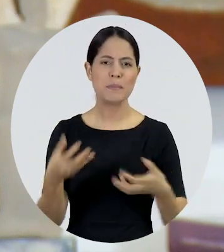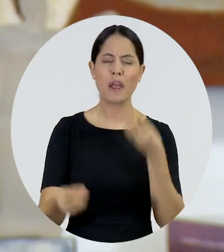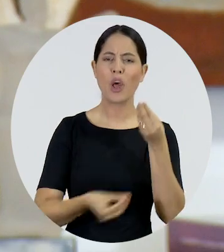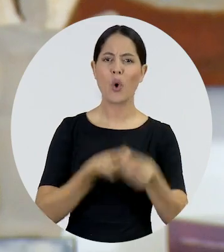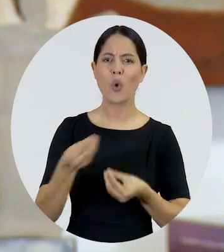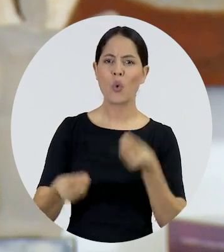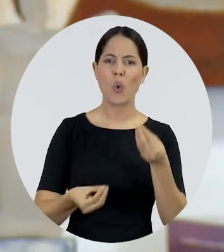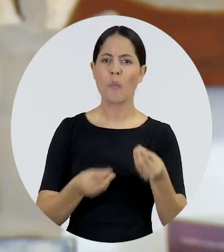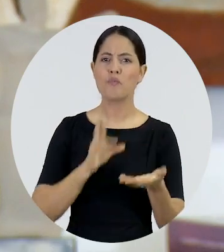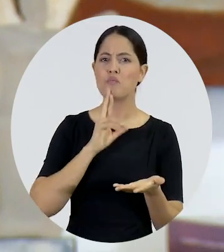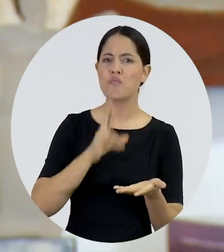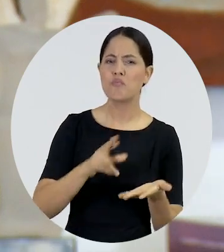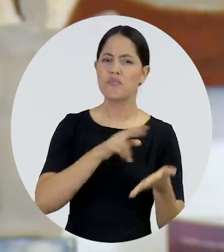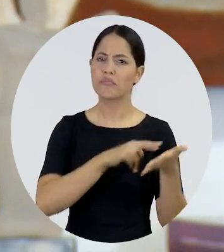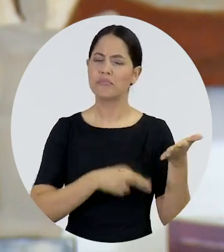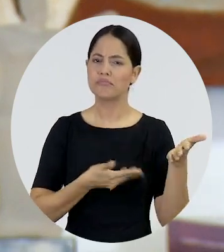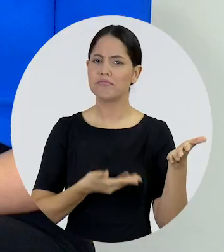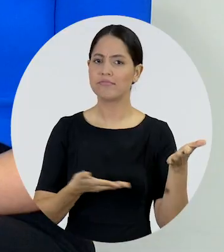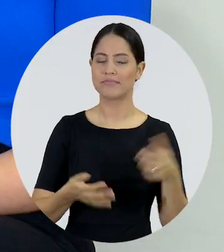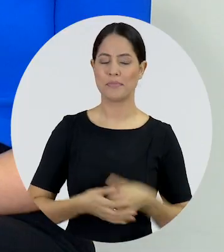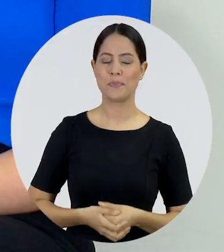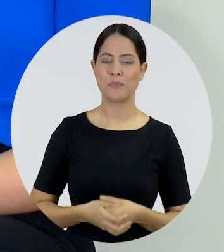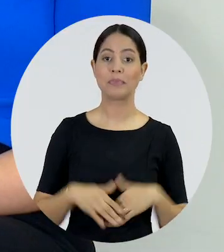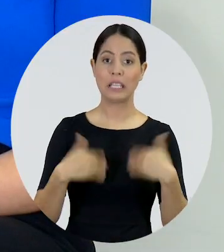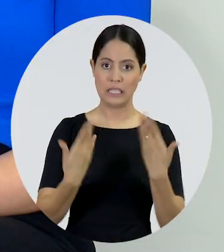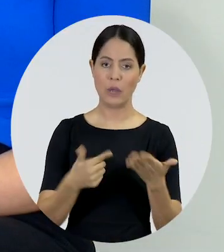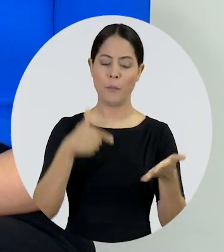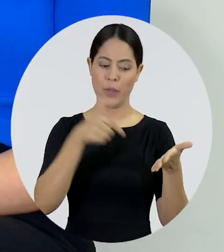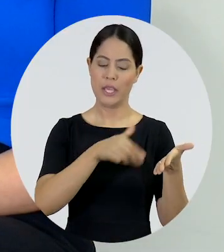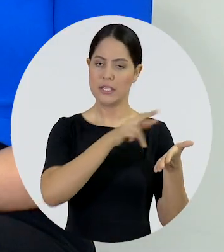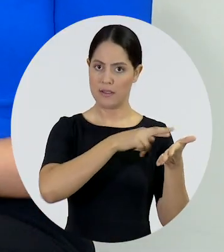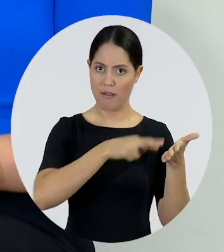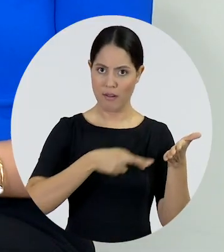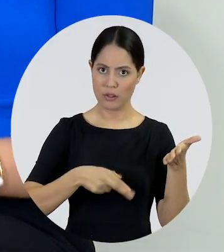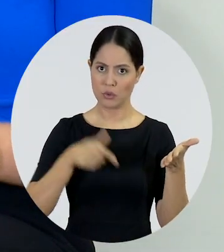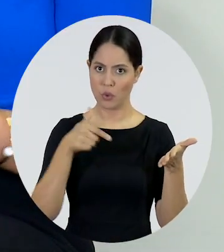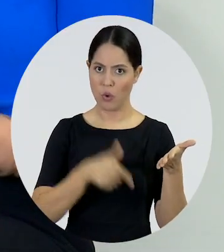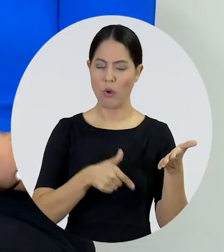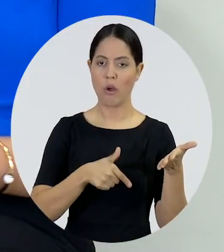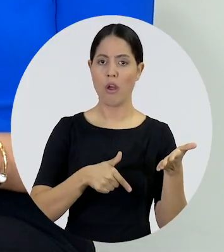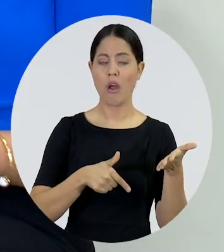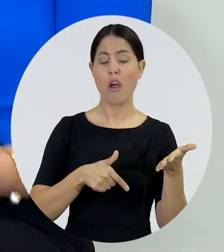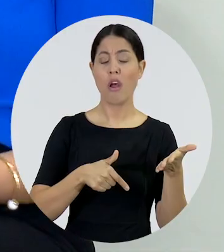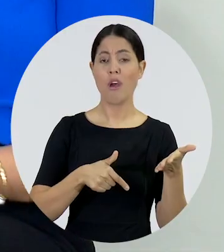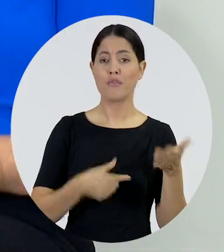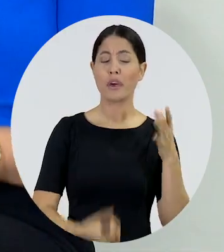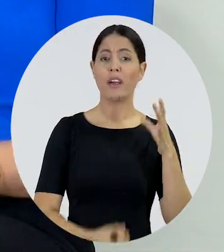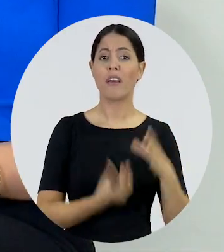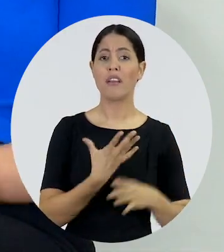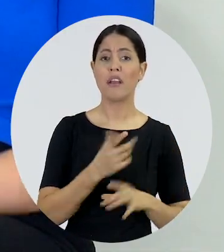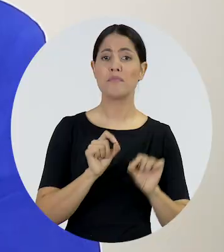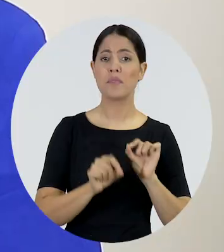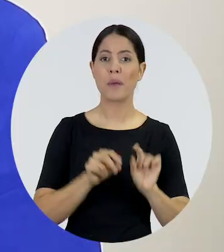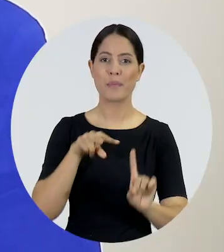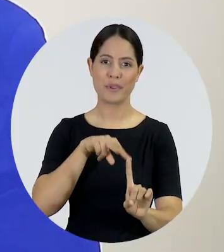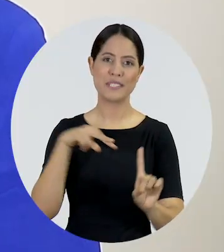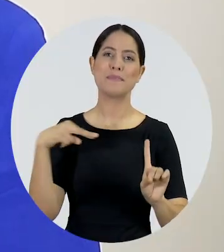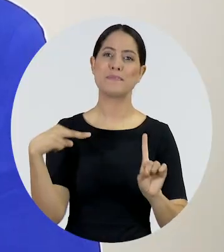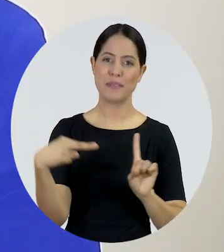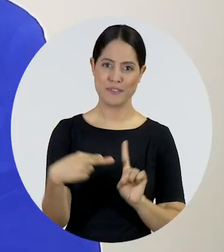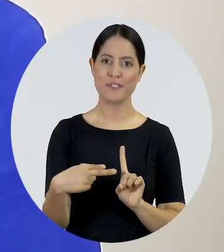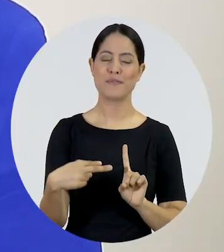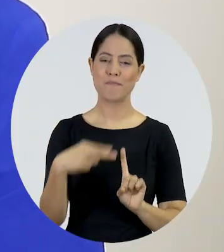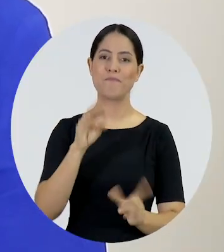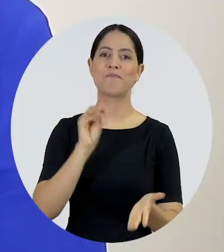Fala pra gente quais foram os resultados. Bom, na verdade, esse relatório, a agenda da expressão, esse relatório, ele surge a partir de uma